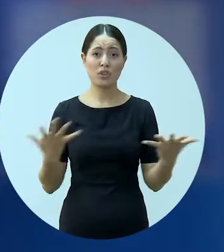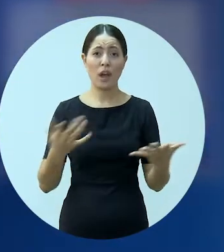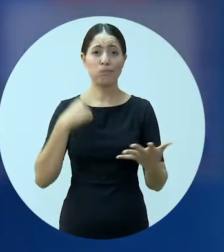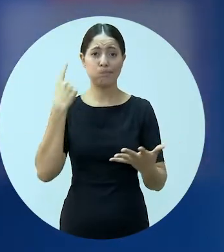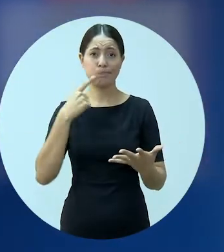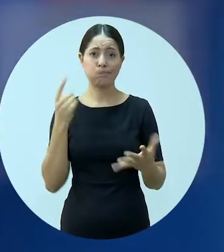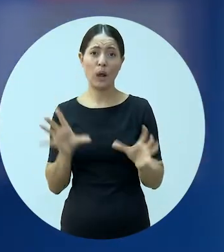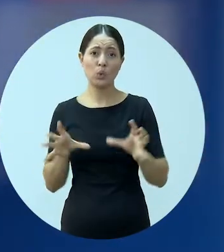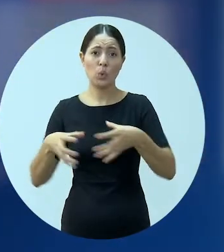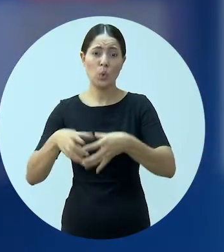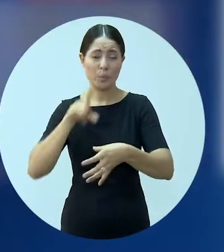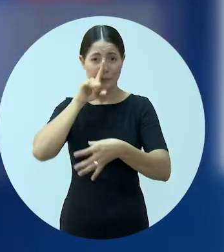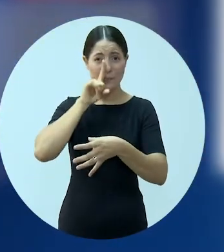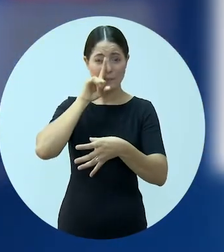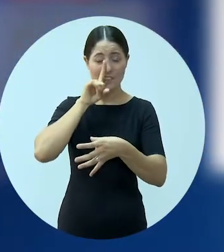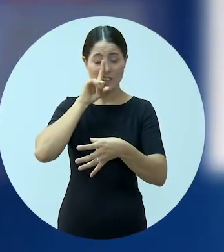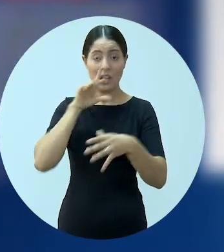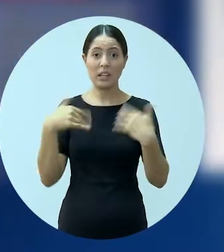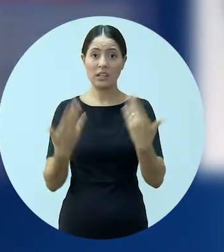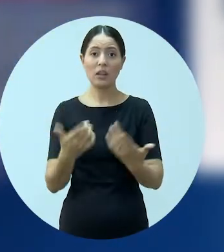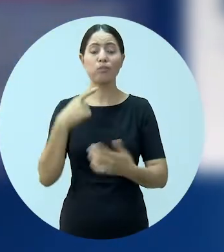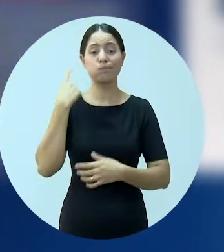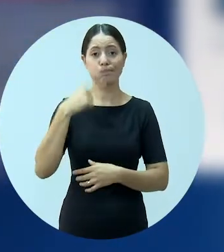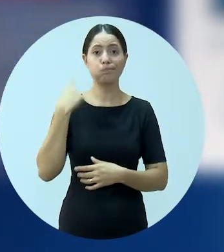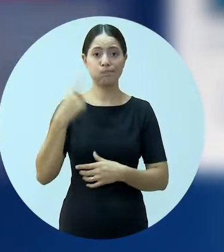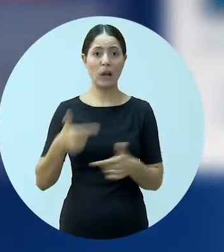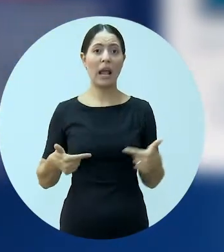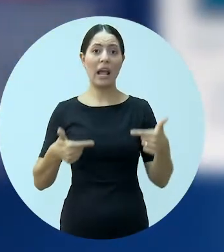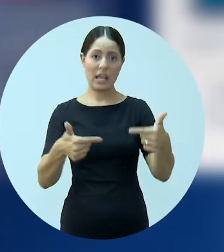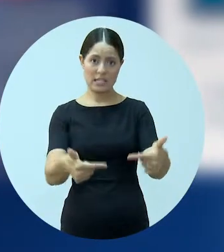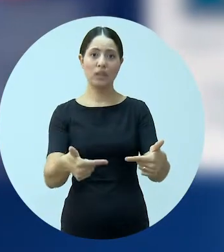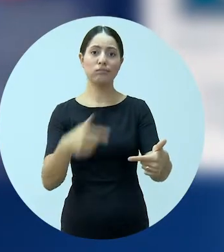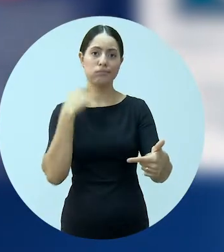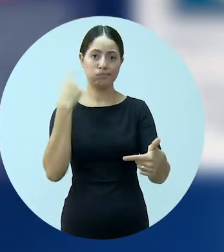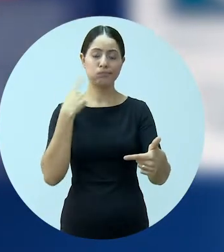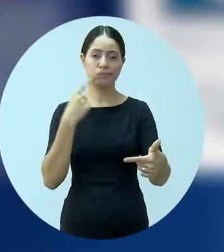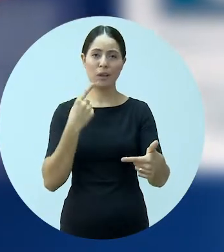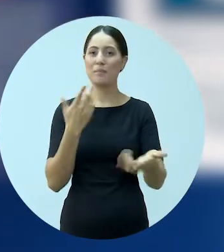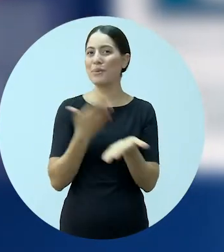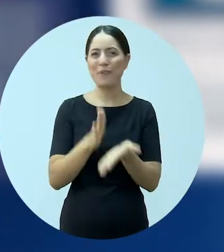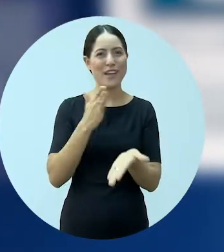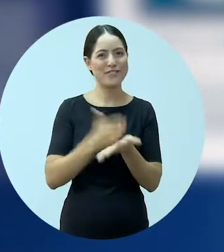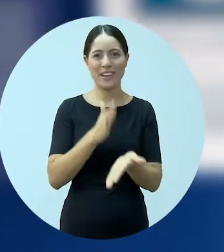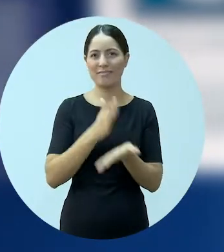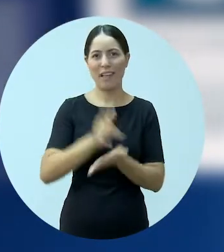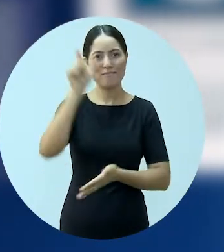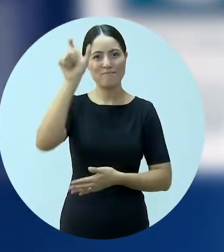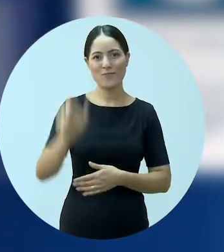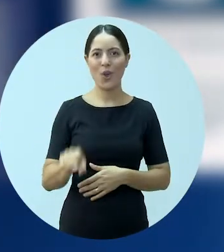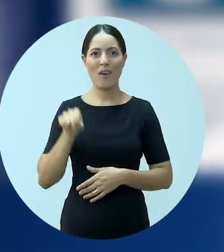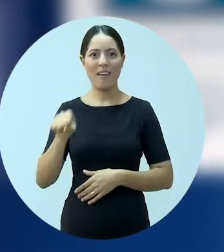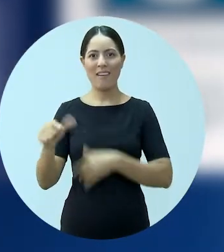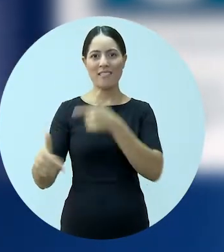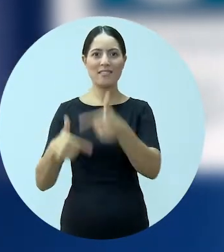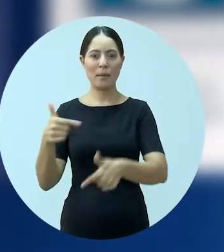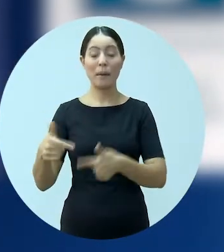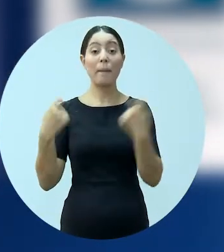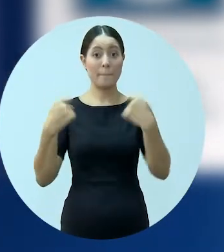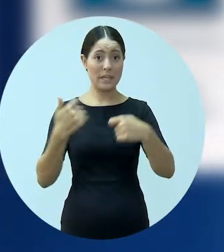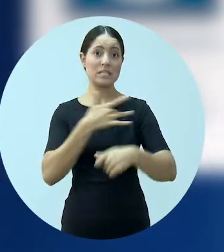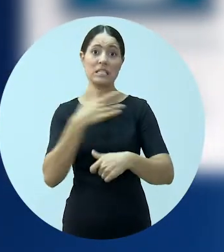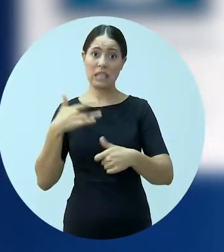advogados em grupo de riscos e a advocacia vive-se do trabalho do advogado. Mas não adianta o advogado